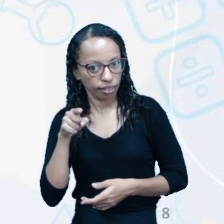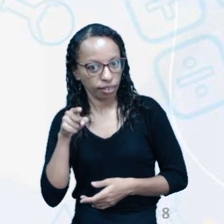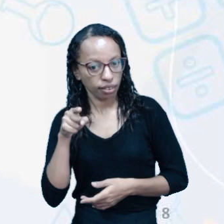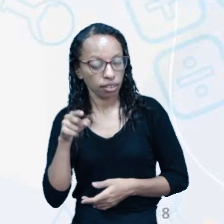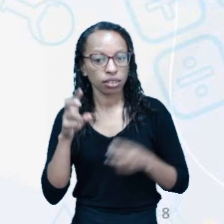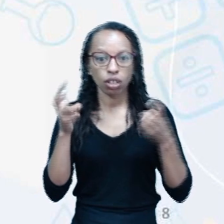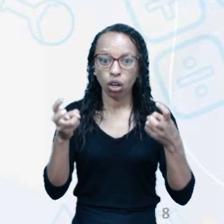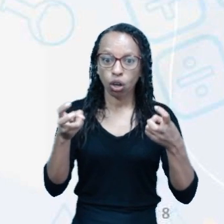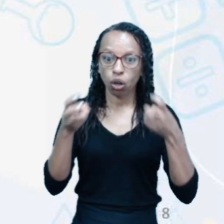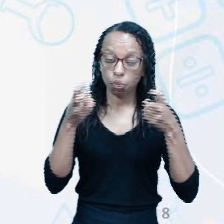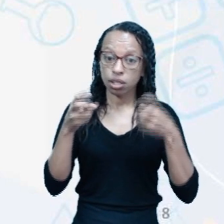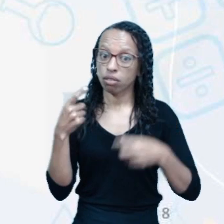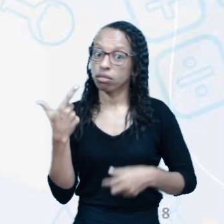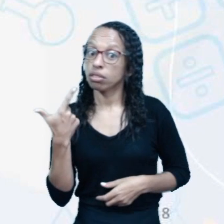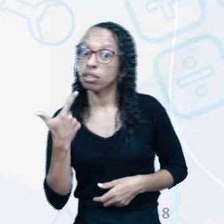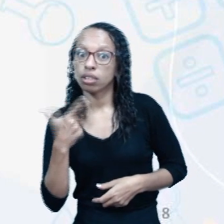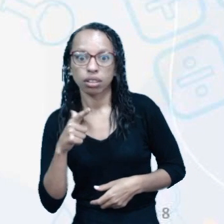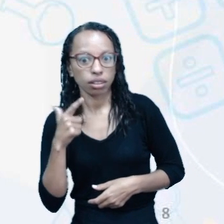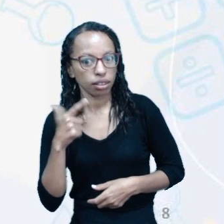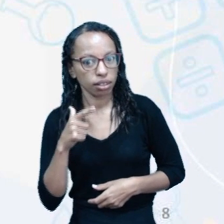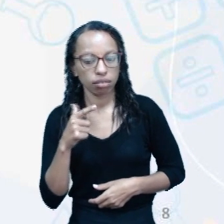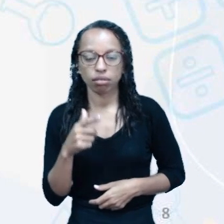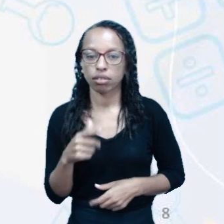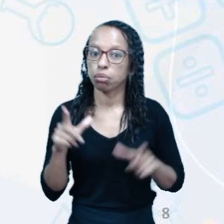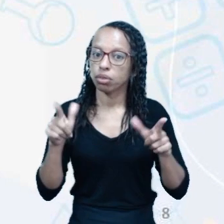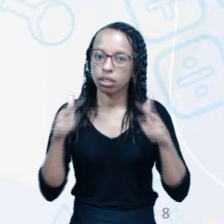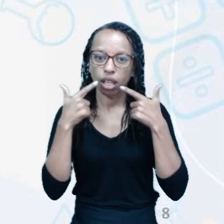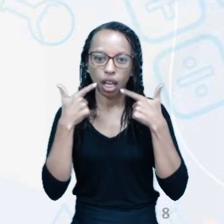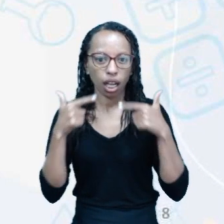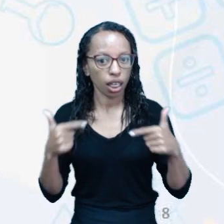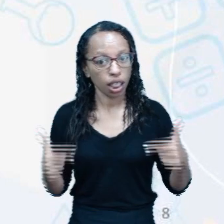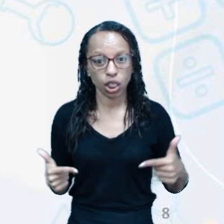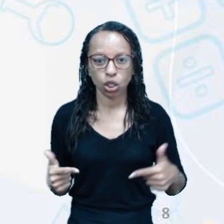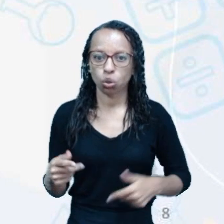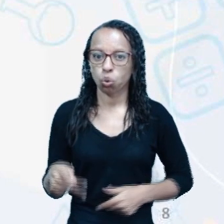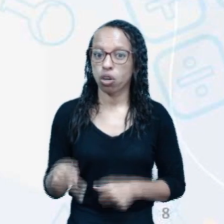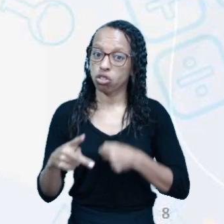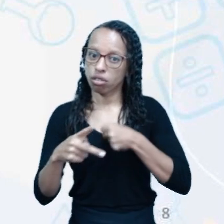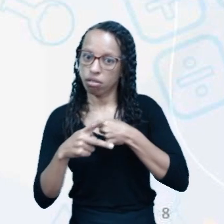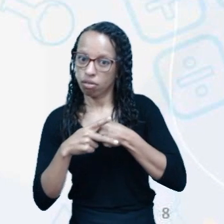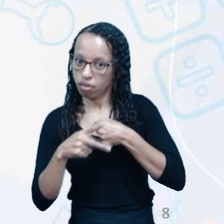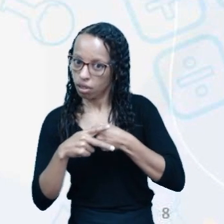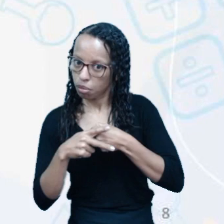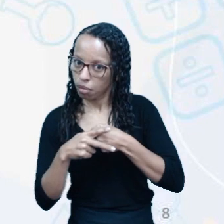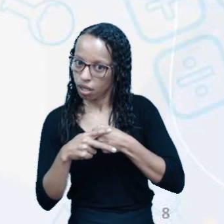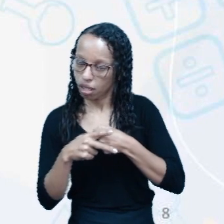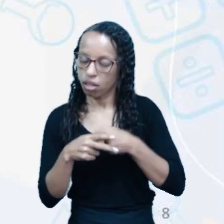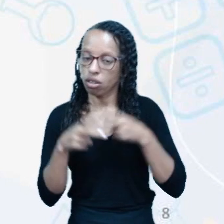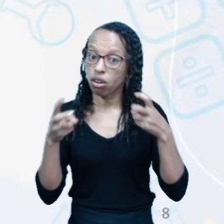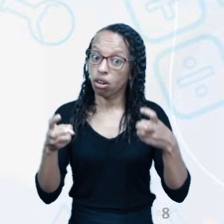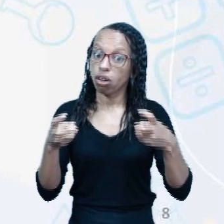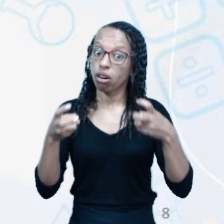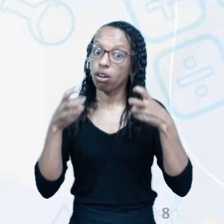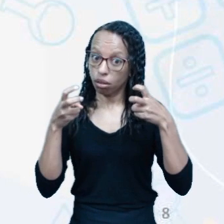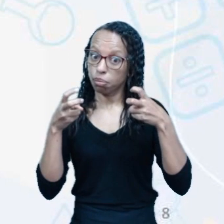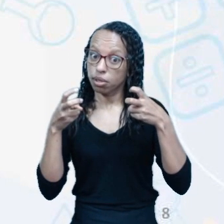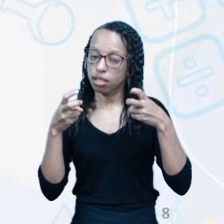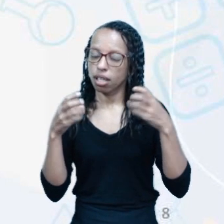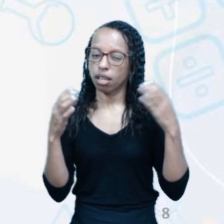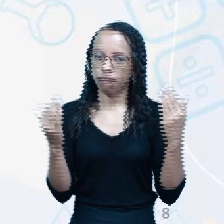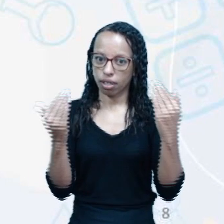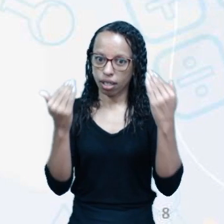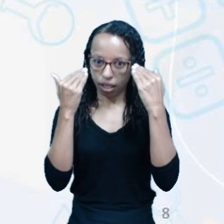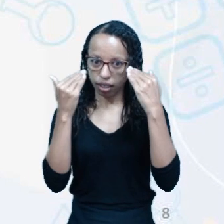linguagem verbal, nós não temos palavras nessa charge. Então, observem atentamente quais são as imagens que